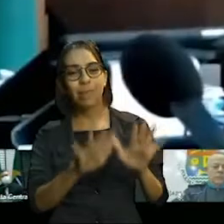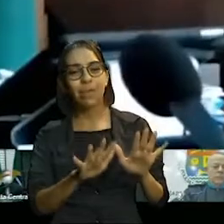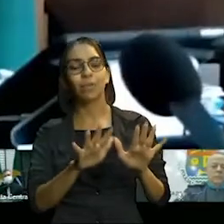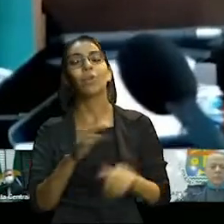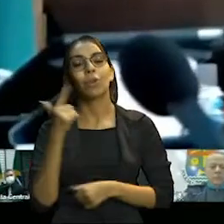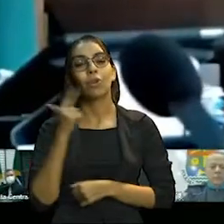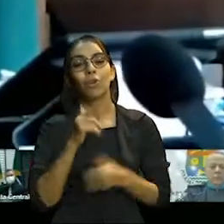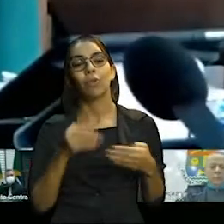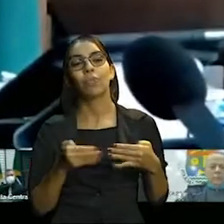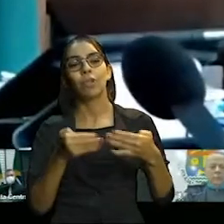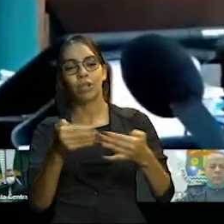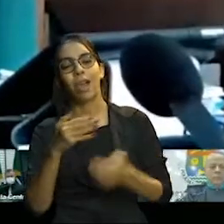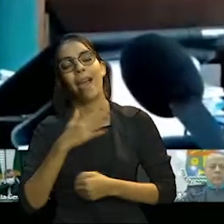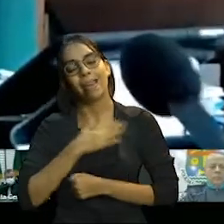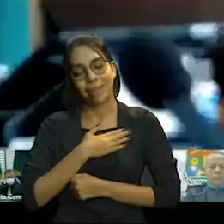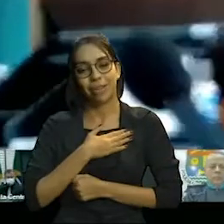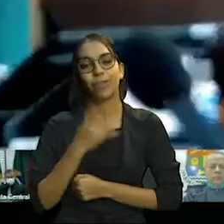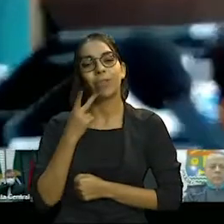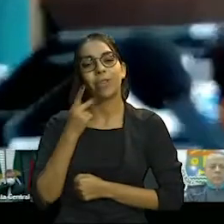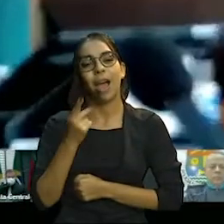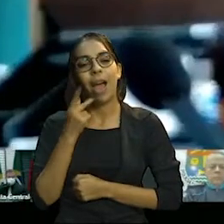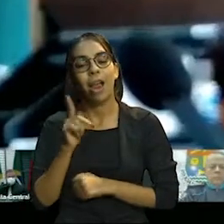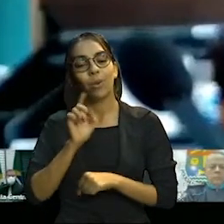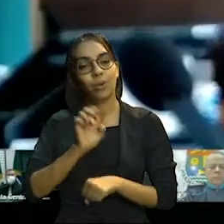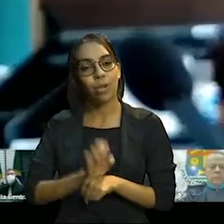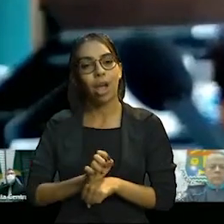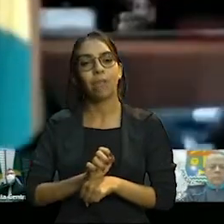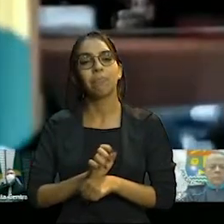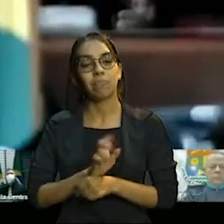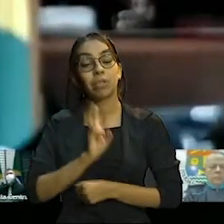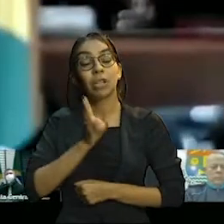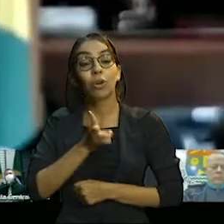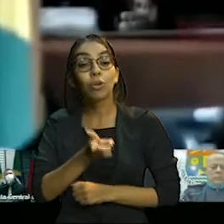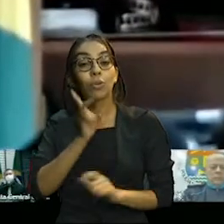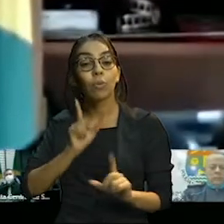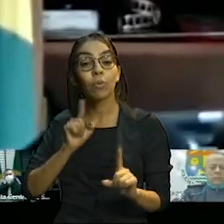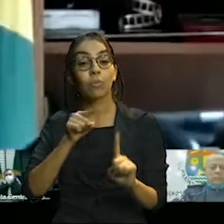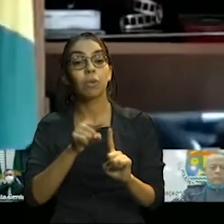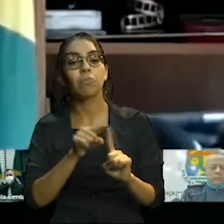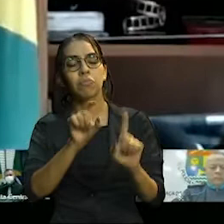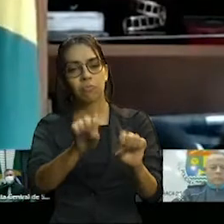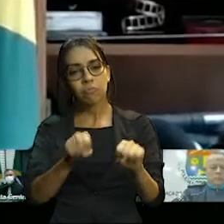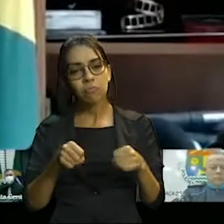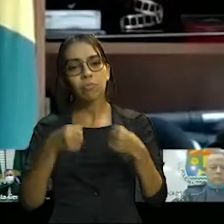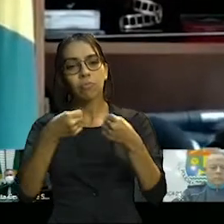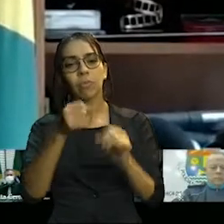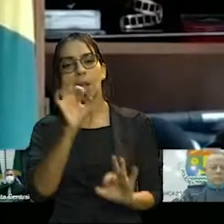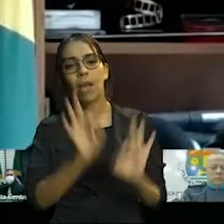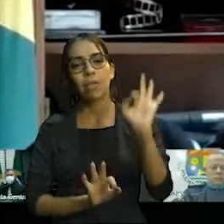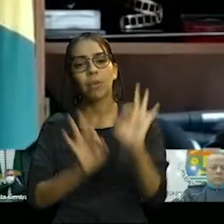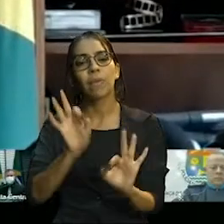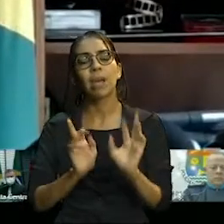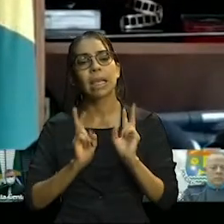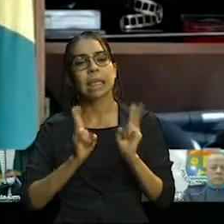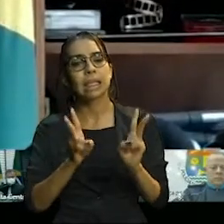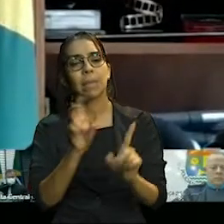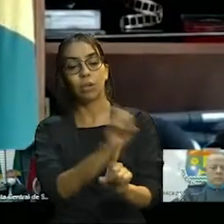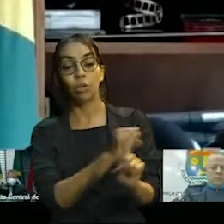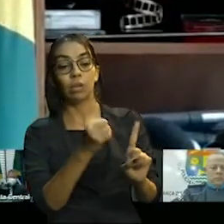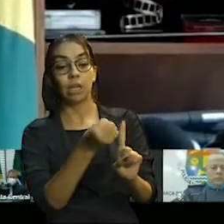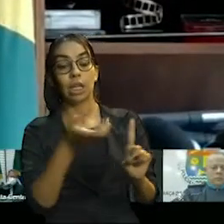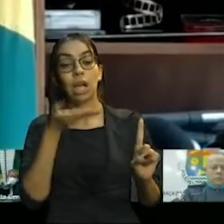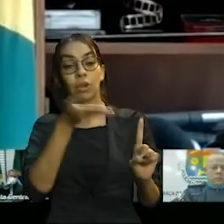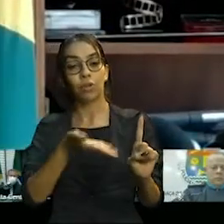Ministério Público do Estado do Ceará, para que cumpra sempre a sua missão com eficiência, com eficácia, servindo sempre à população